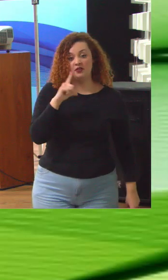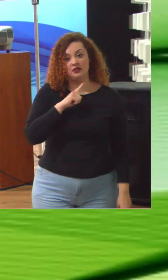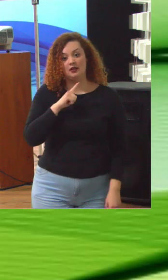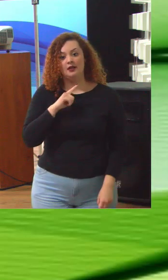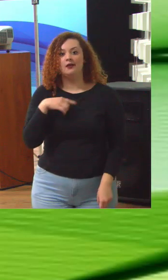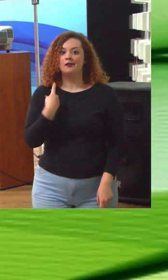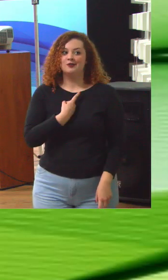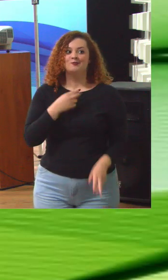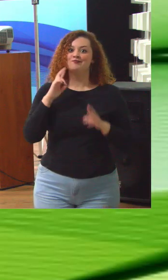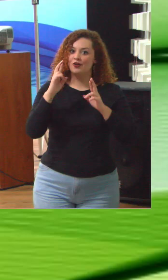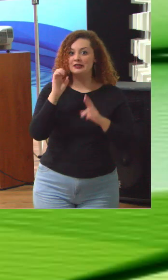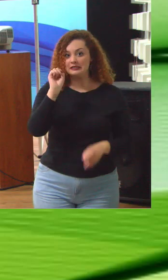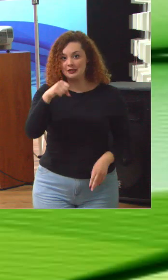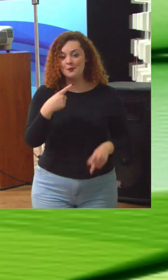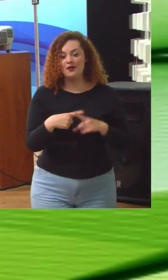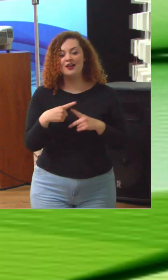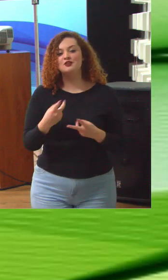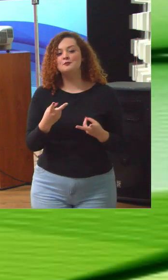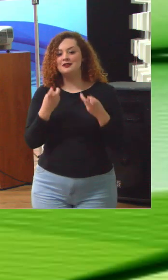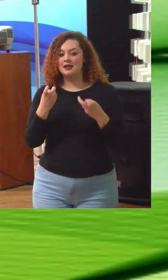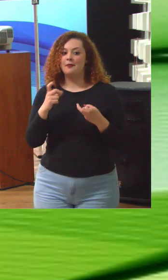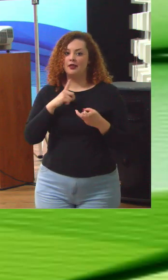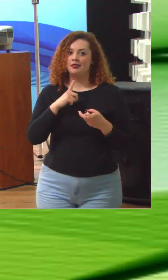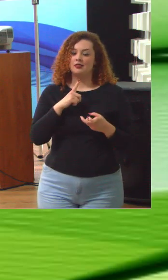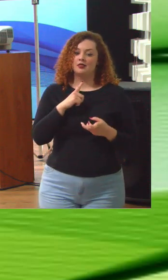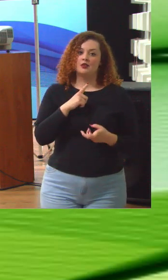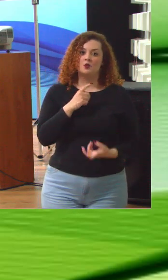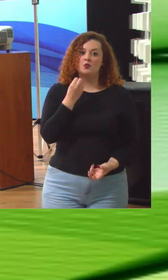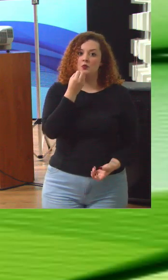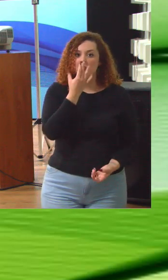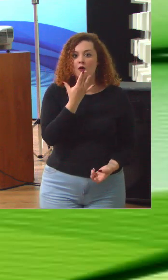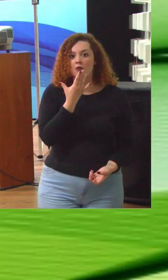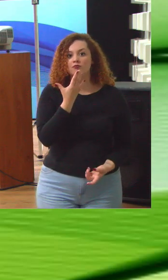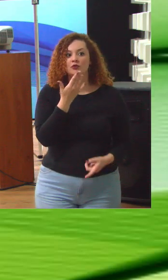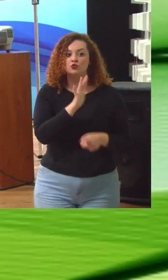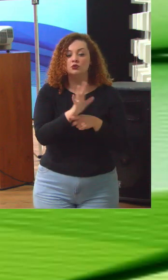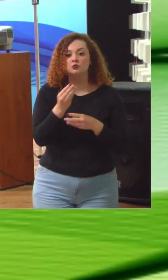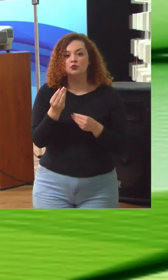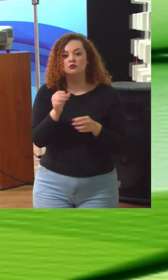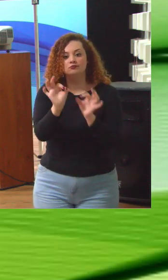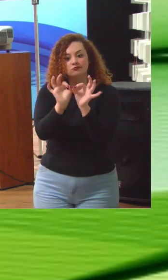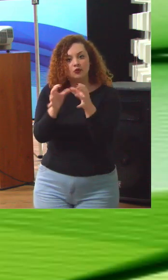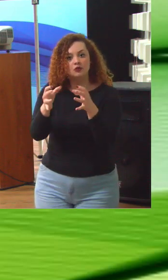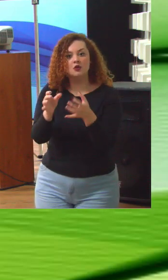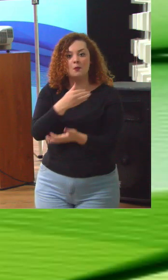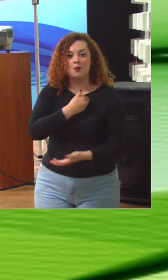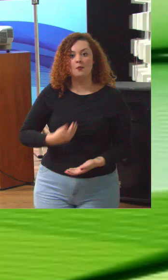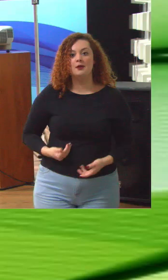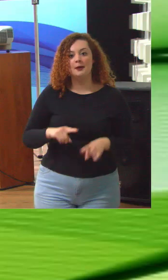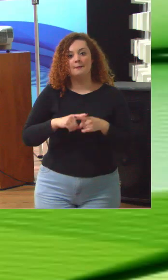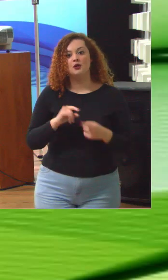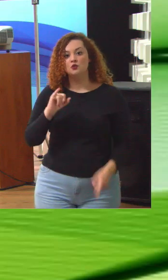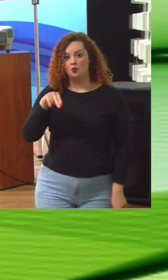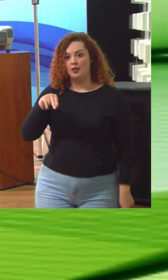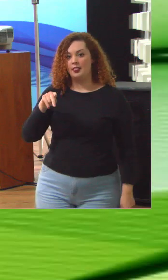para que exista porque a gente entende que ele tem sido muito útil vai continuar sendo útil para as organizações públicas mas o INEP está lá